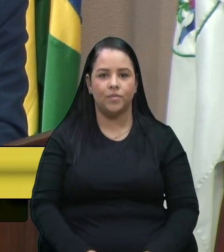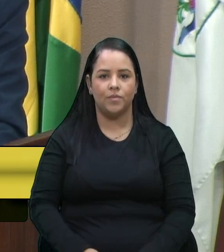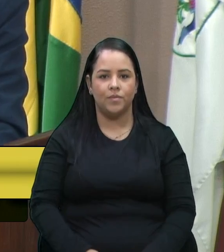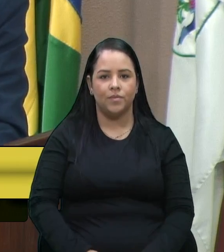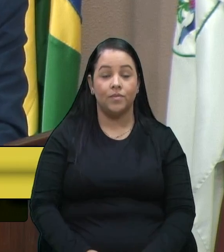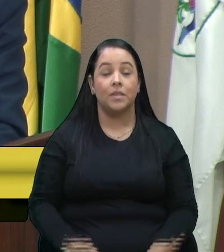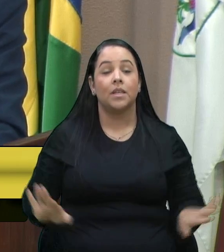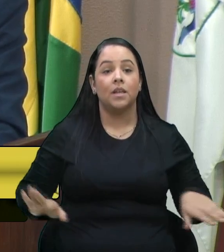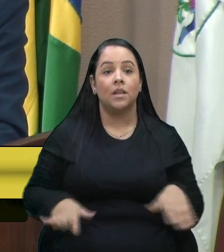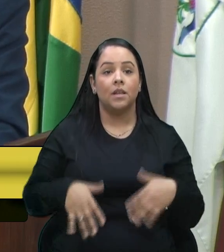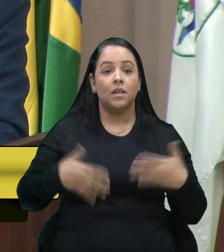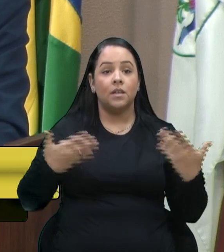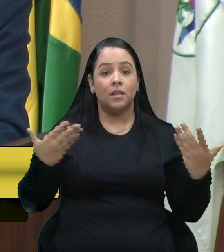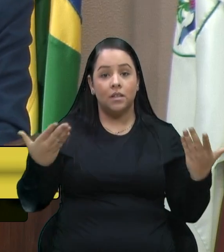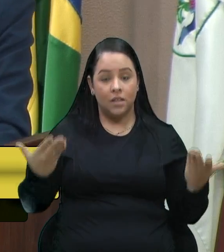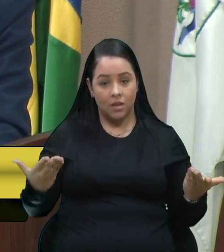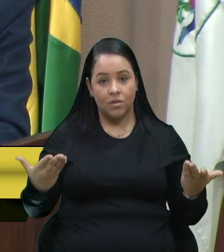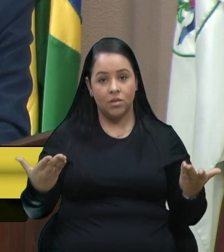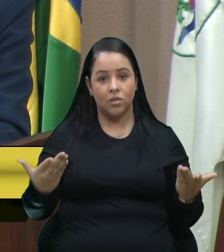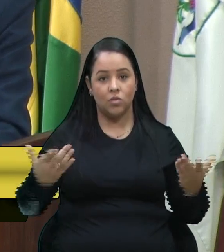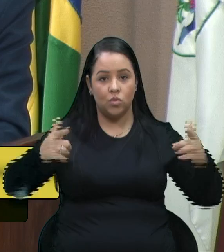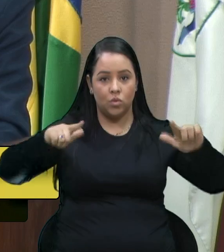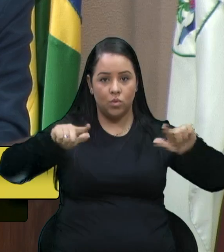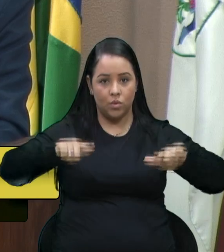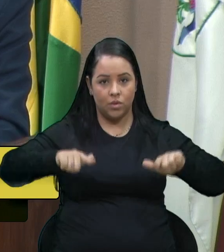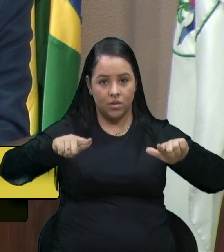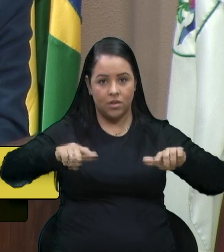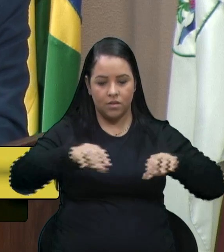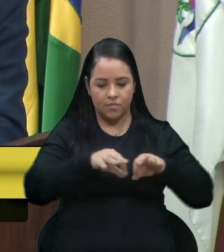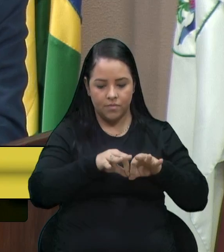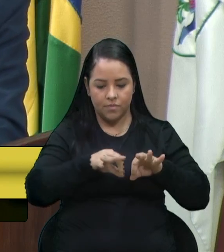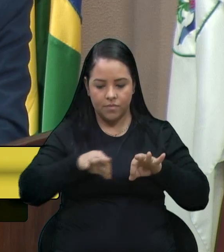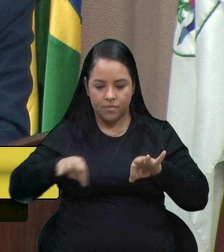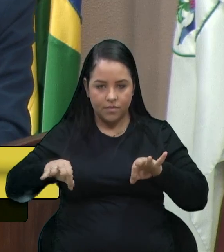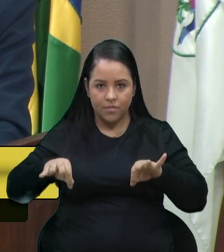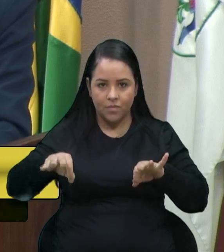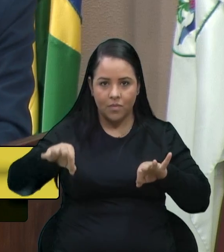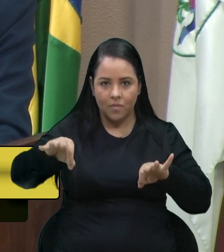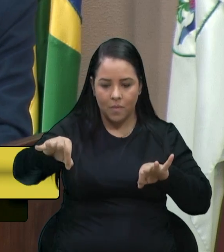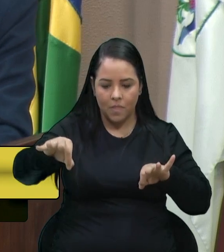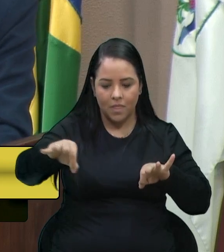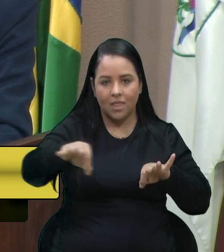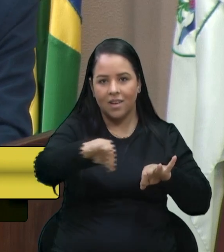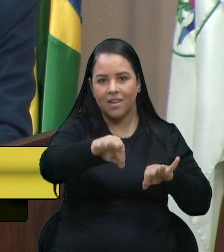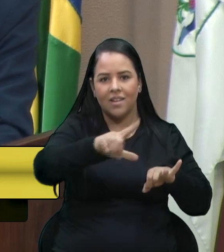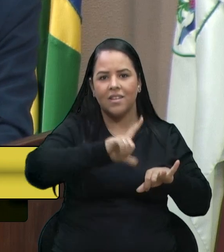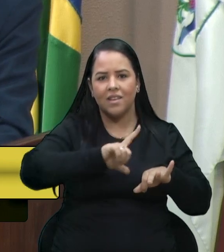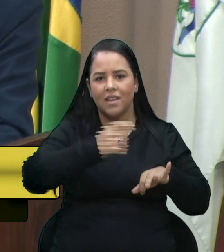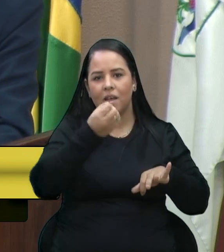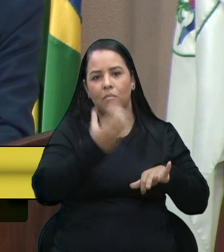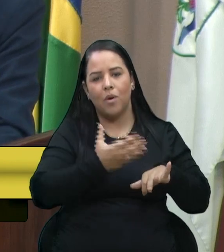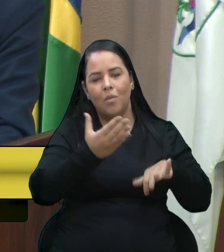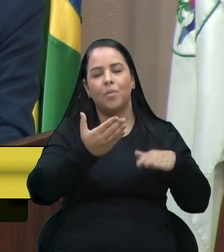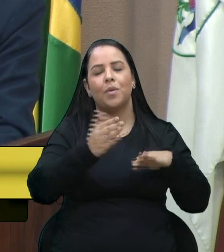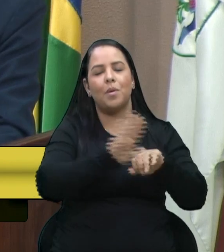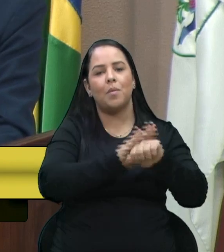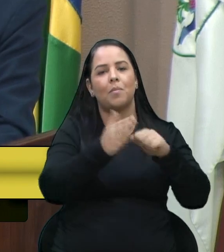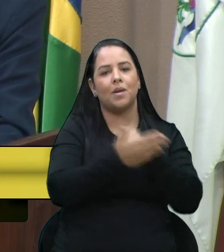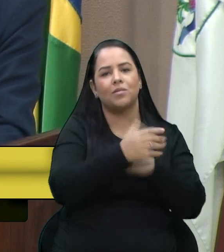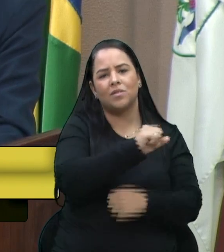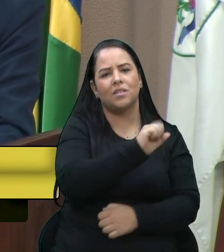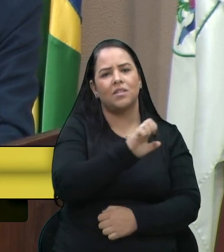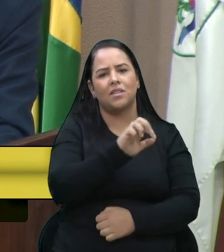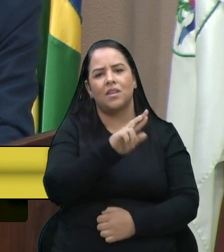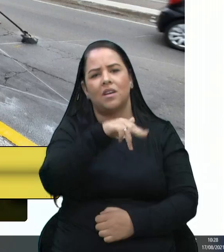Então, essa demarcação, ela traz aí benefícios para os bairros Serrano, Santo Antônio,